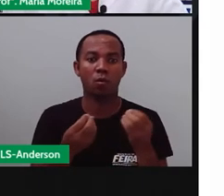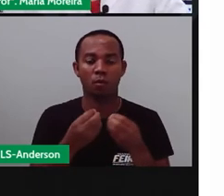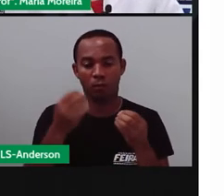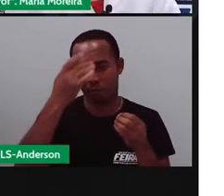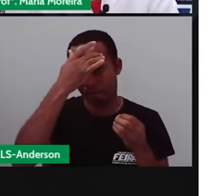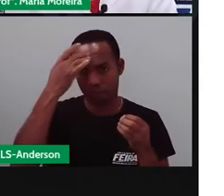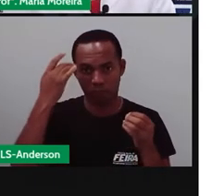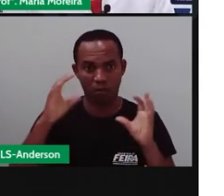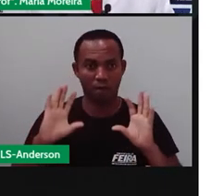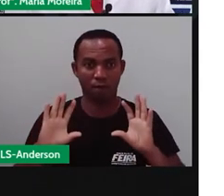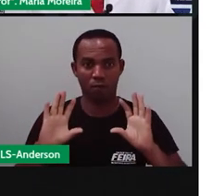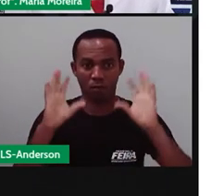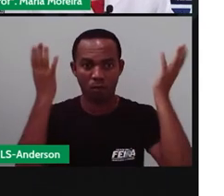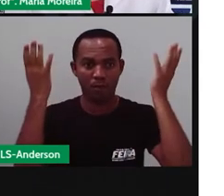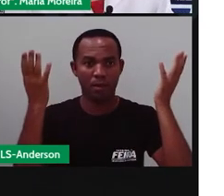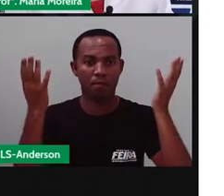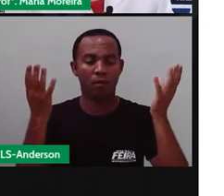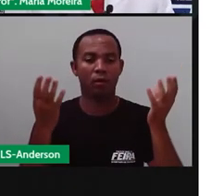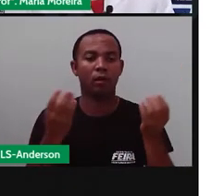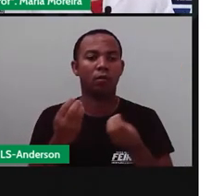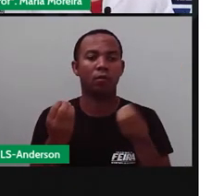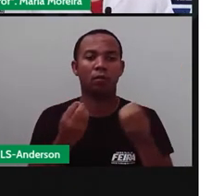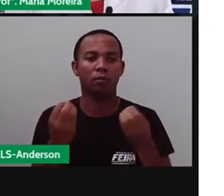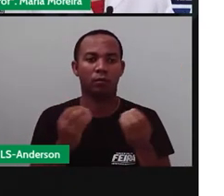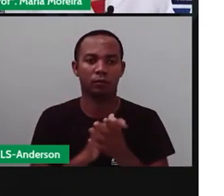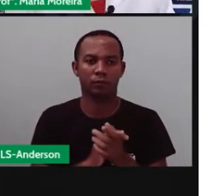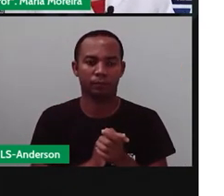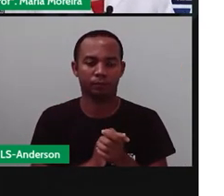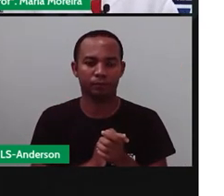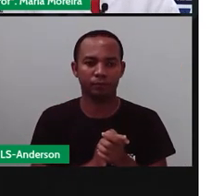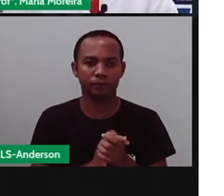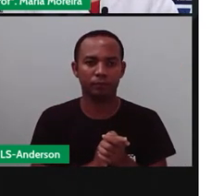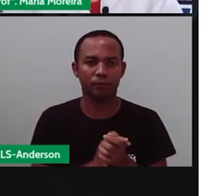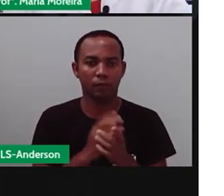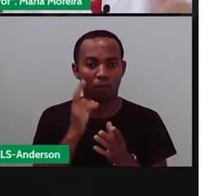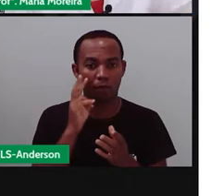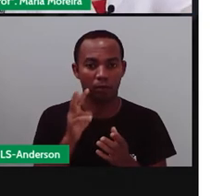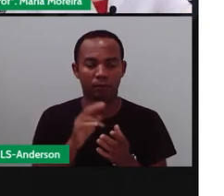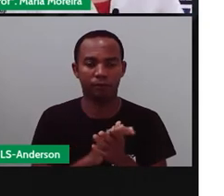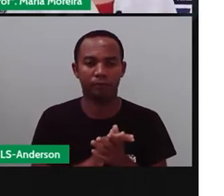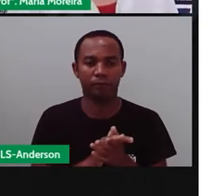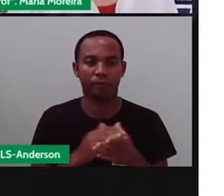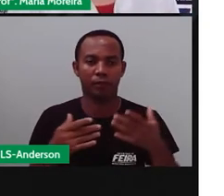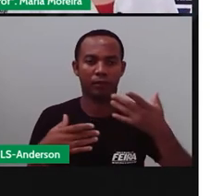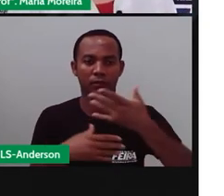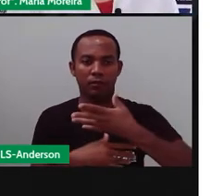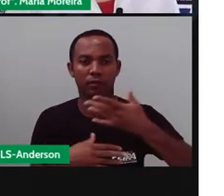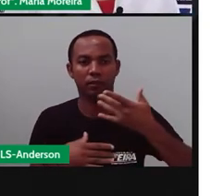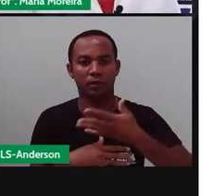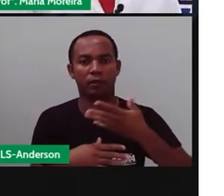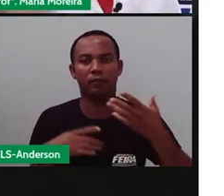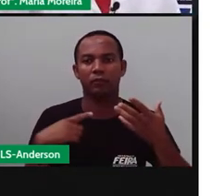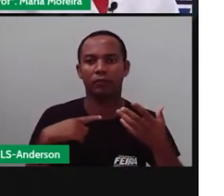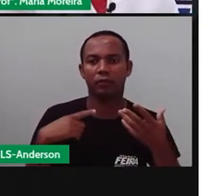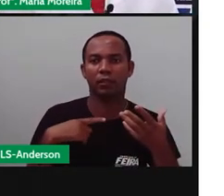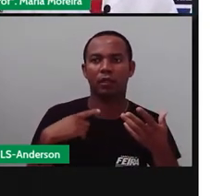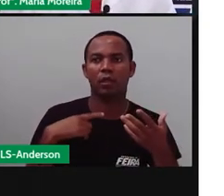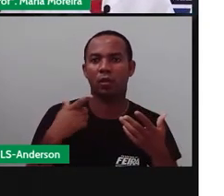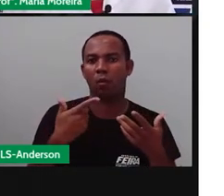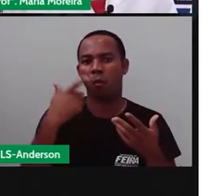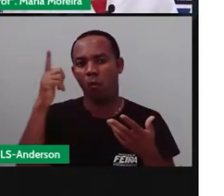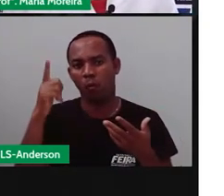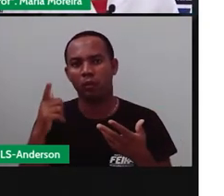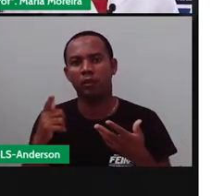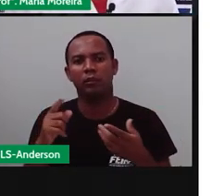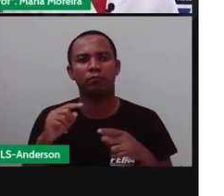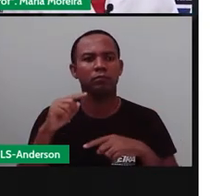comemoram esses festejos juninos. Mas comemoram como? Olha, na cidade tal, vai comemorar agora, na outra cidade, vai